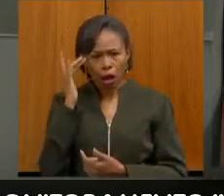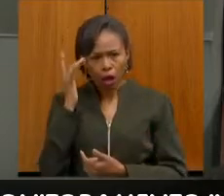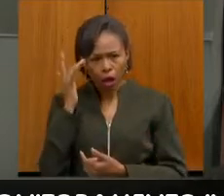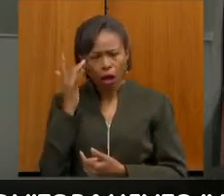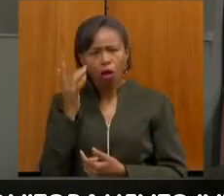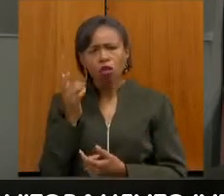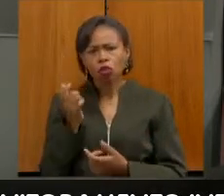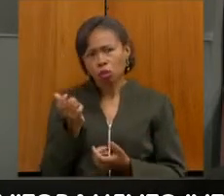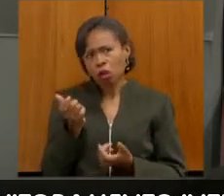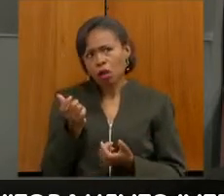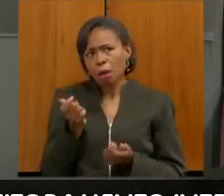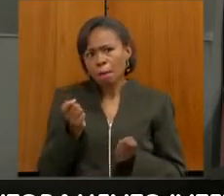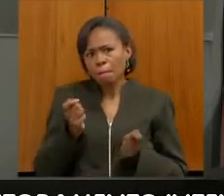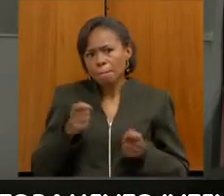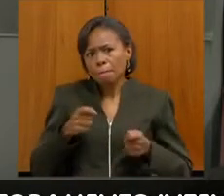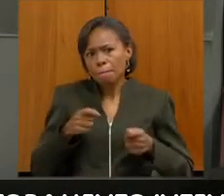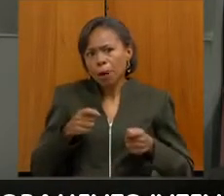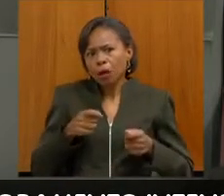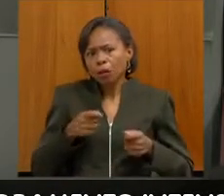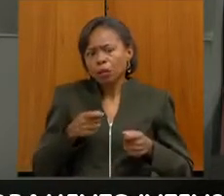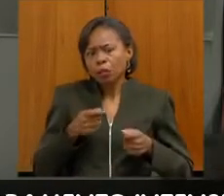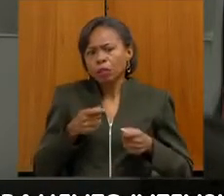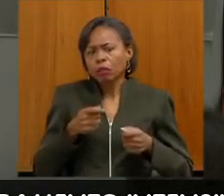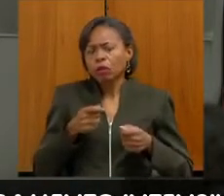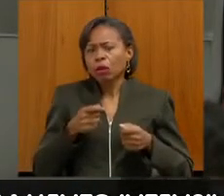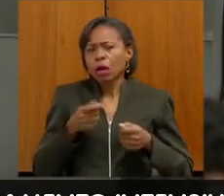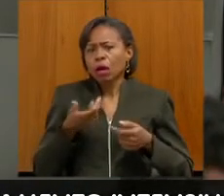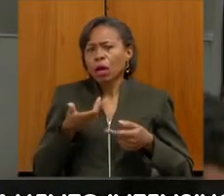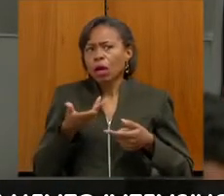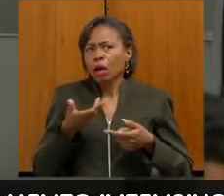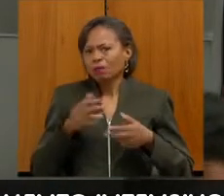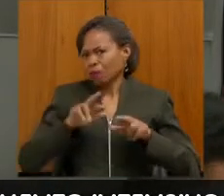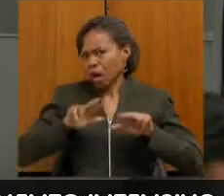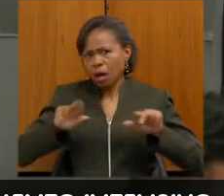viabilizar muitas muitas coisas e também